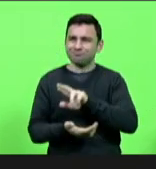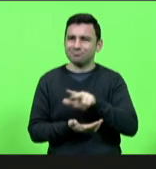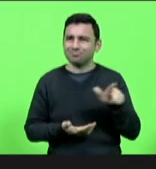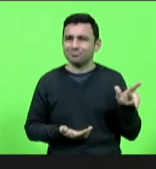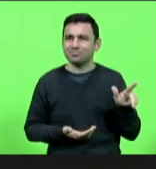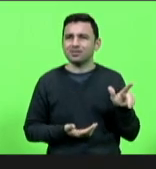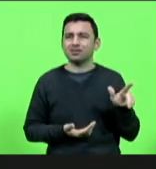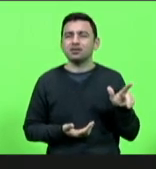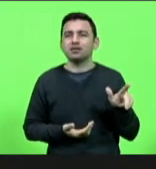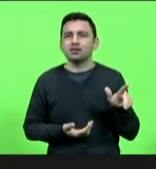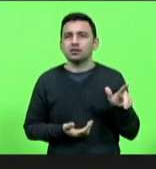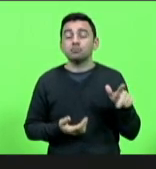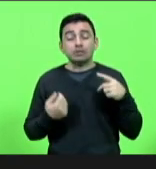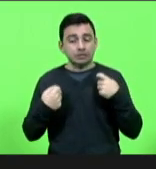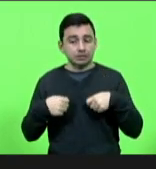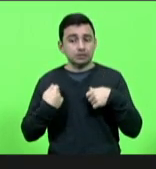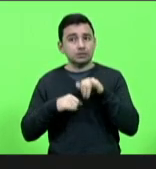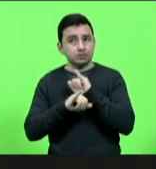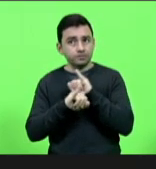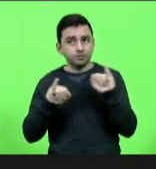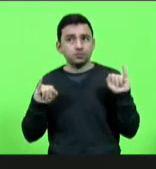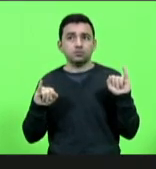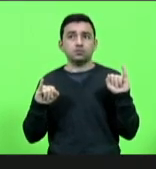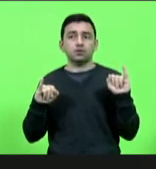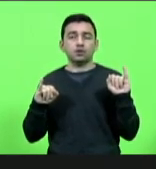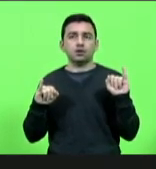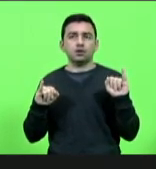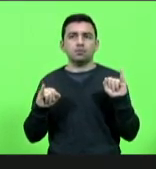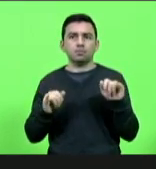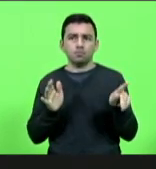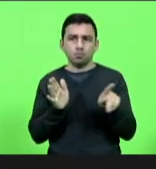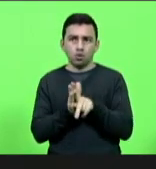isso sim tem que ser divulgado nossas questões ambientais